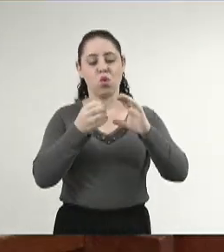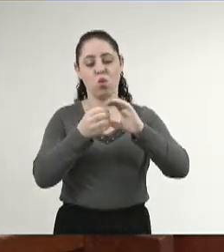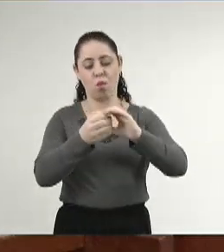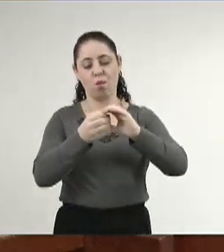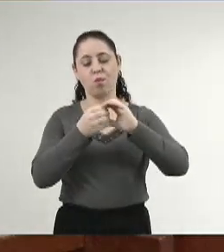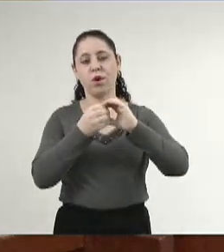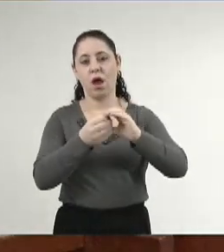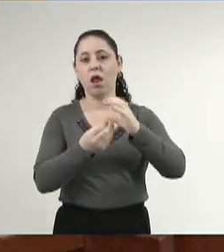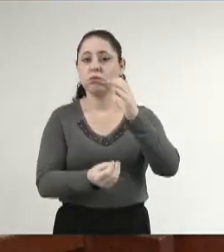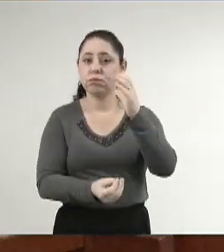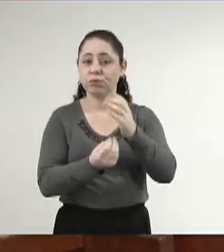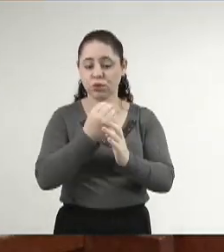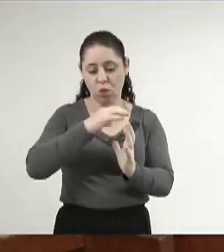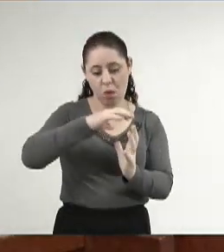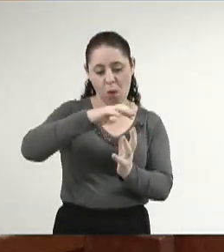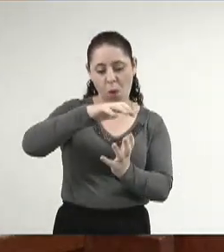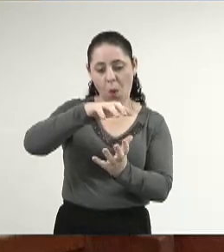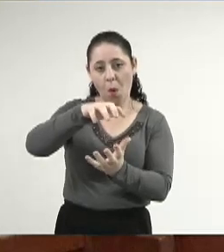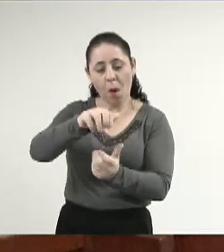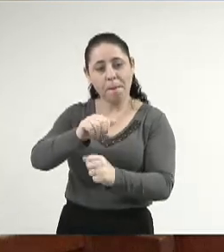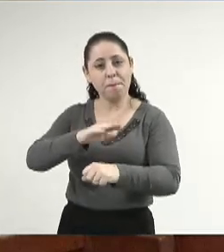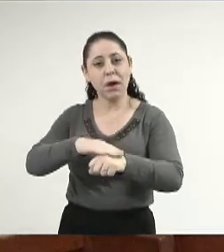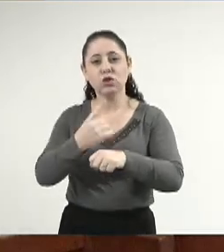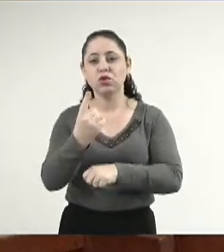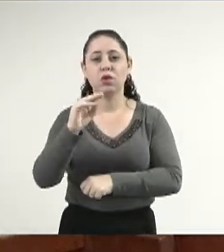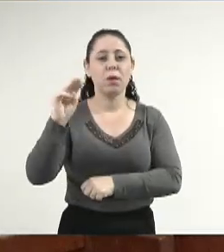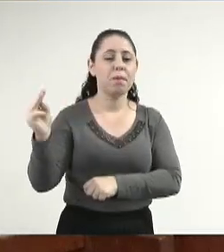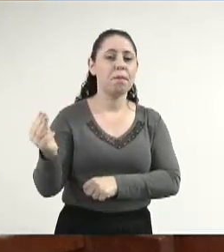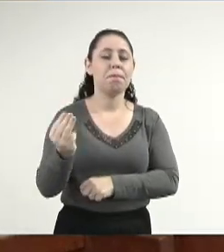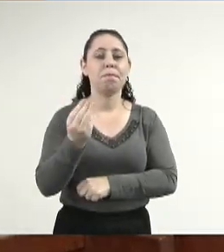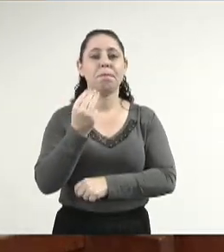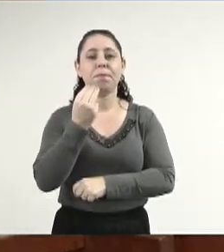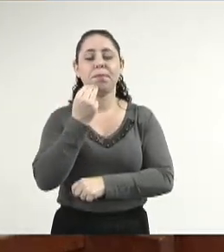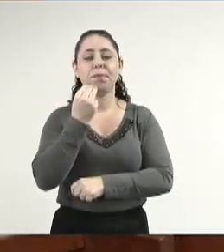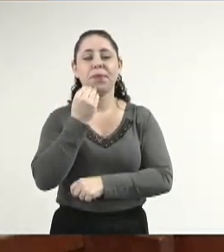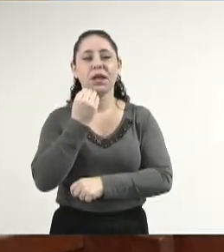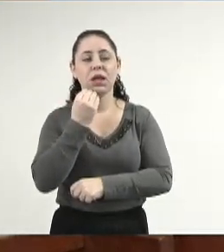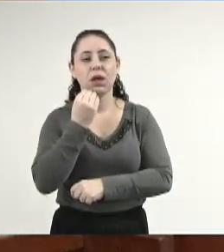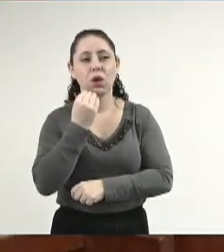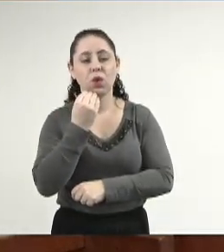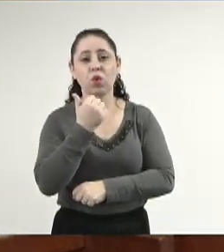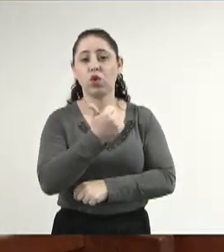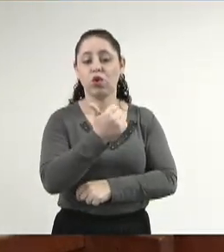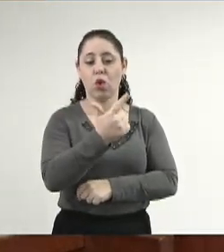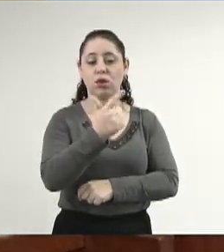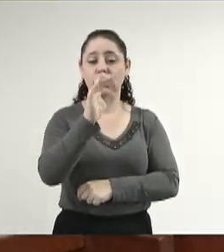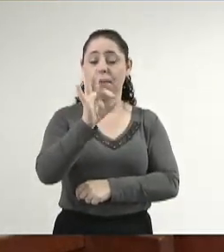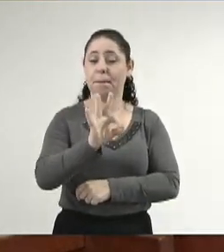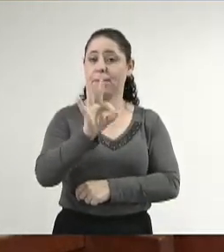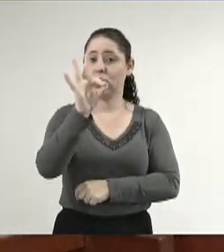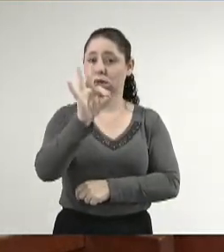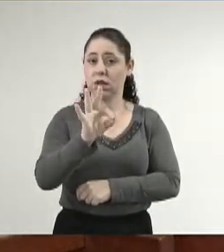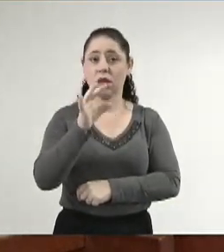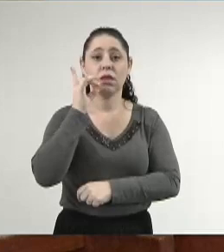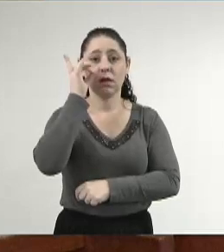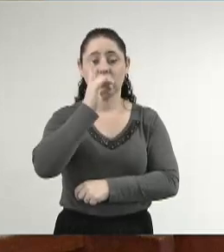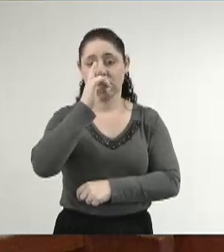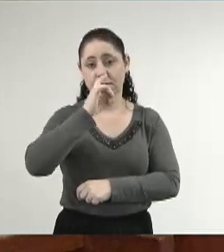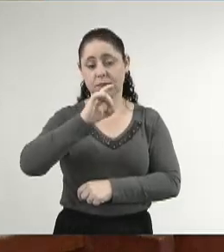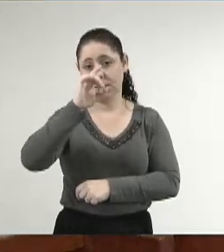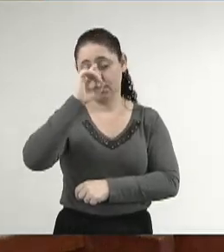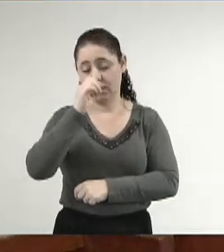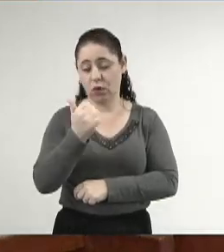existentes no mundo, mais de 1 bilhão de cooperados, ou seja, 12%, deputado Zeca,